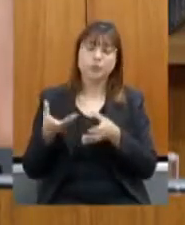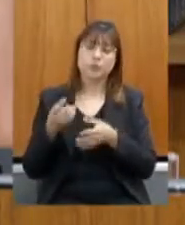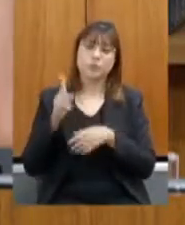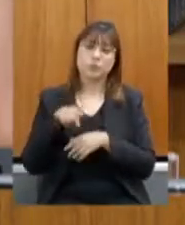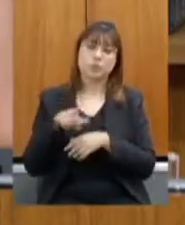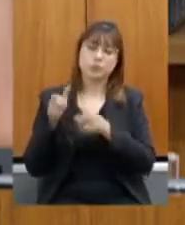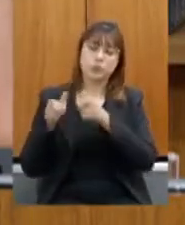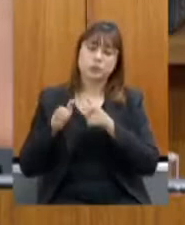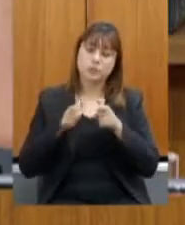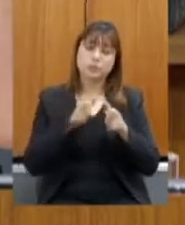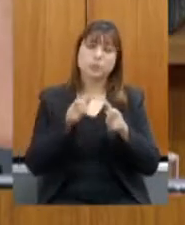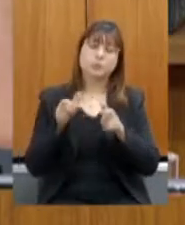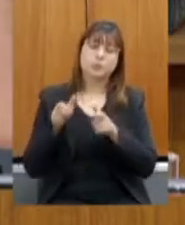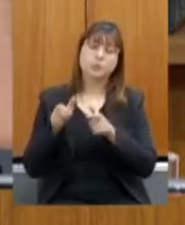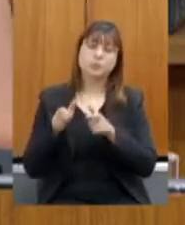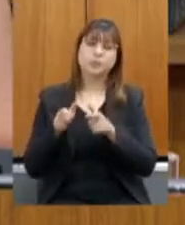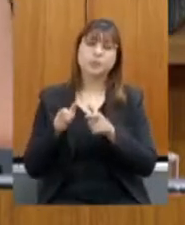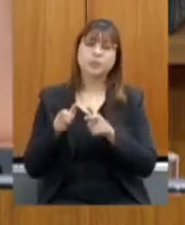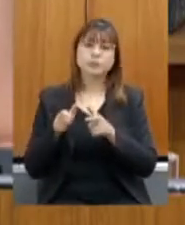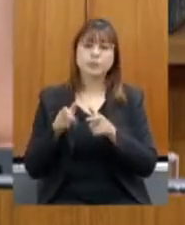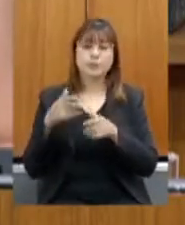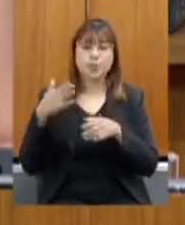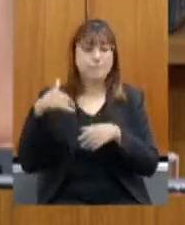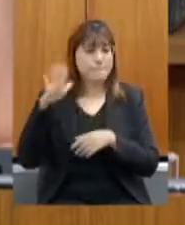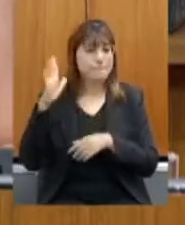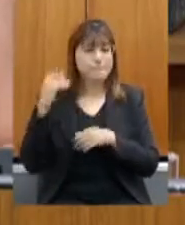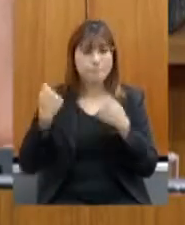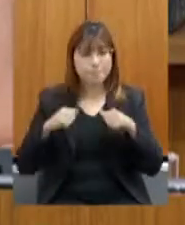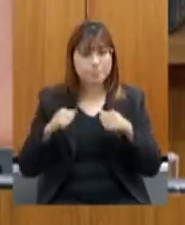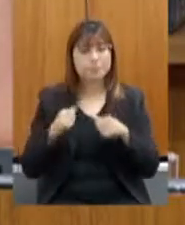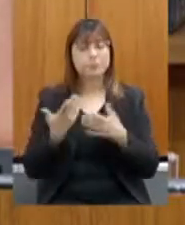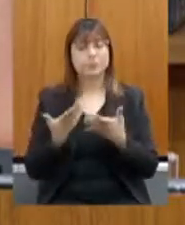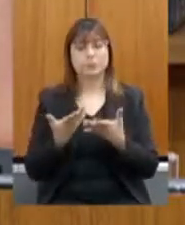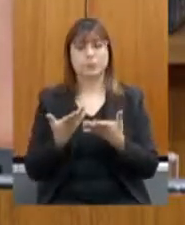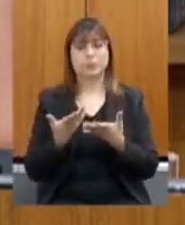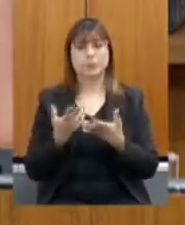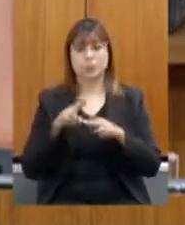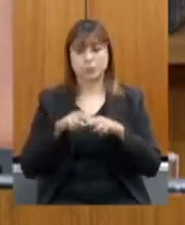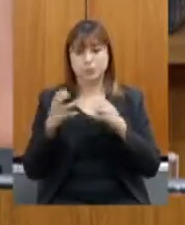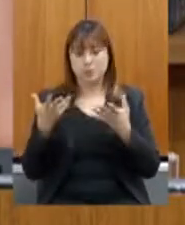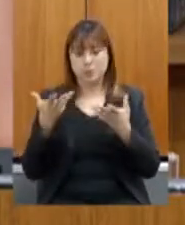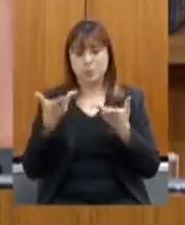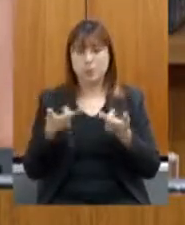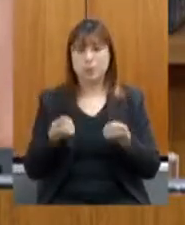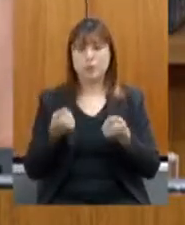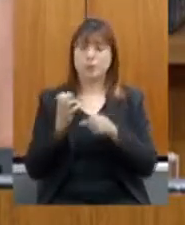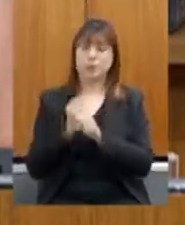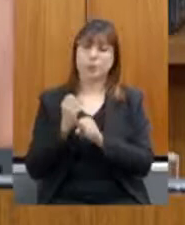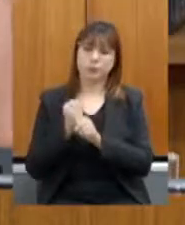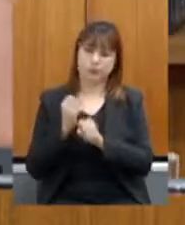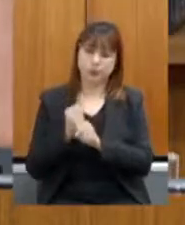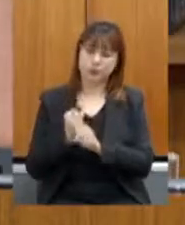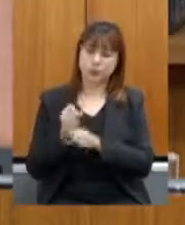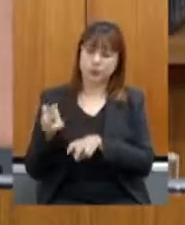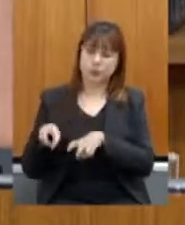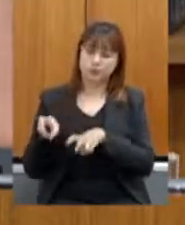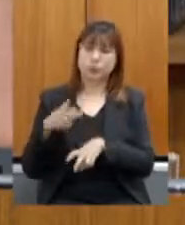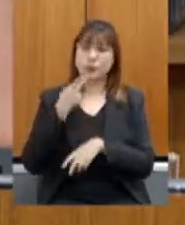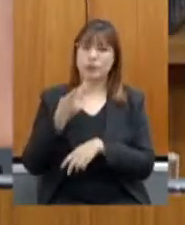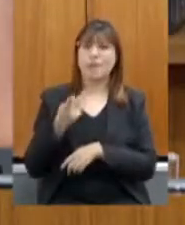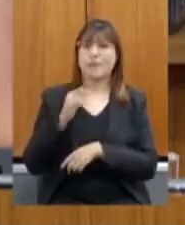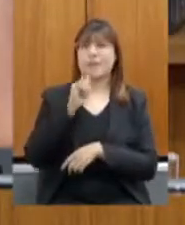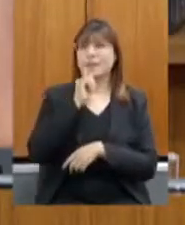que mais necessitam para melhoria dessa produção rural. Então, gente fala aqui da região norte, Mucuri,